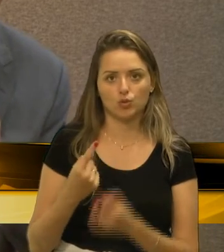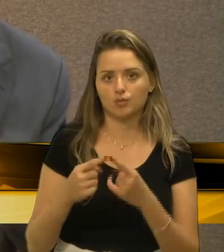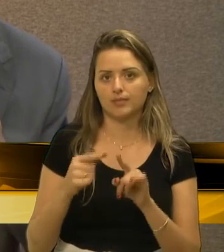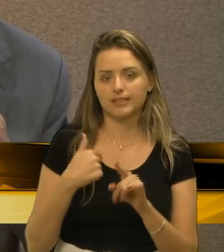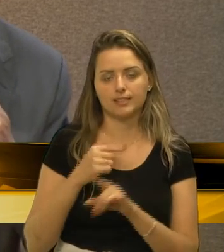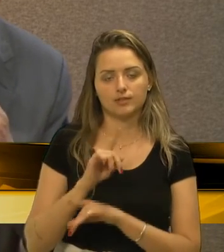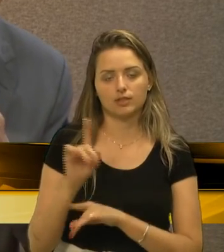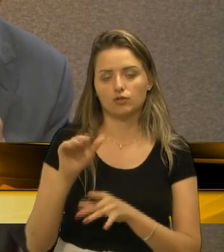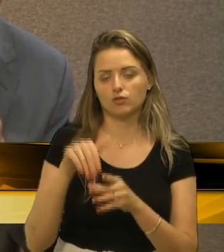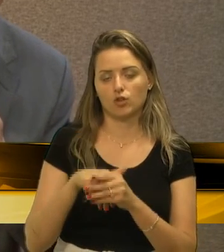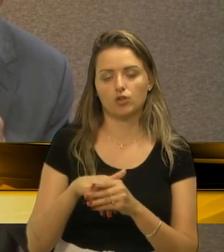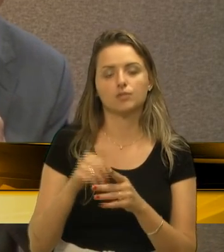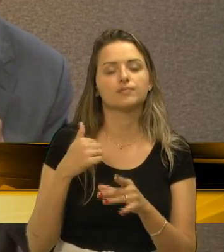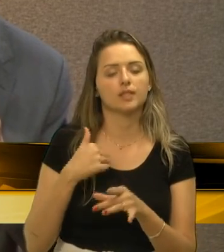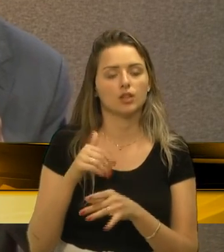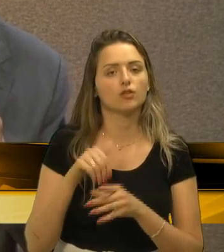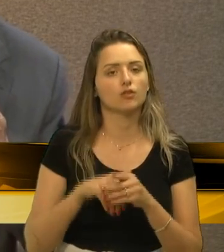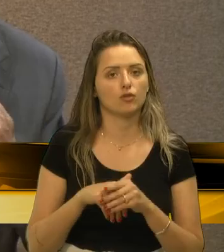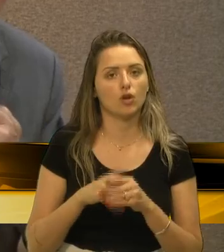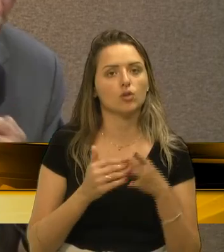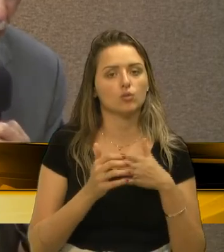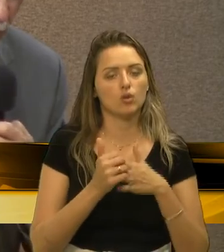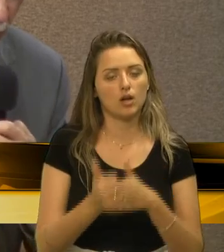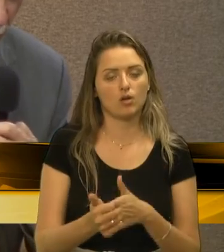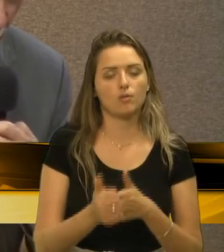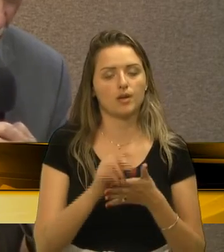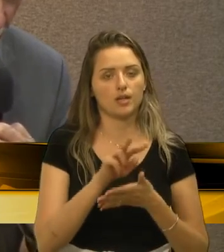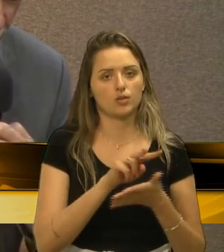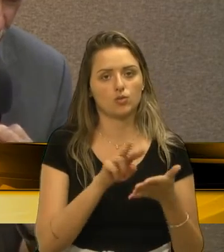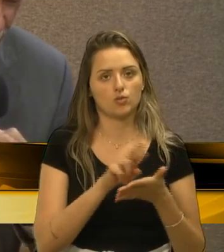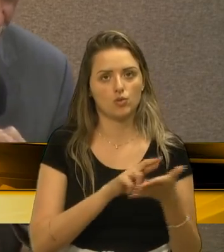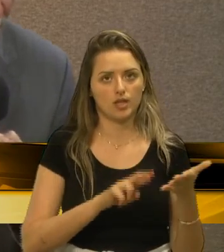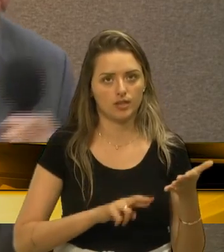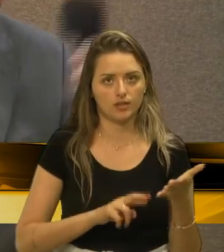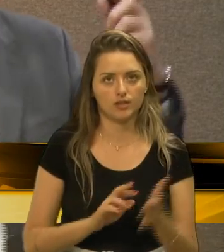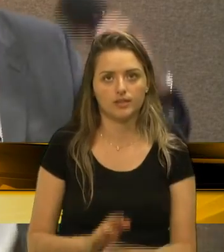ajudar, mas voto acompanhando o relatório. Obrigado.